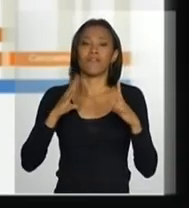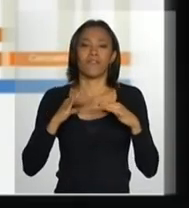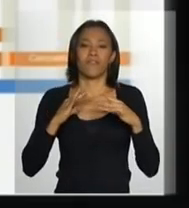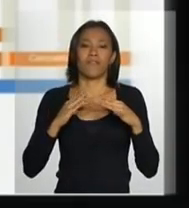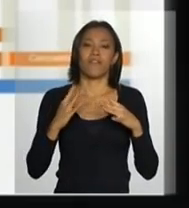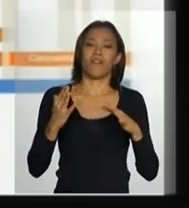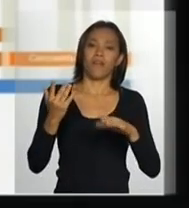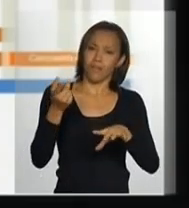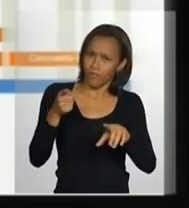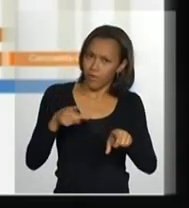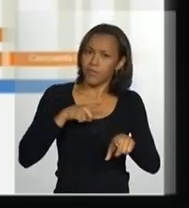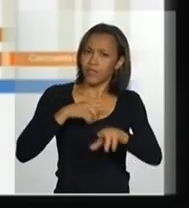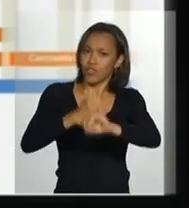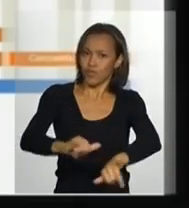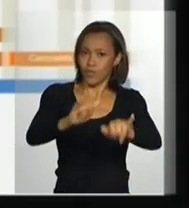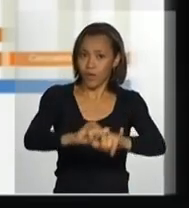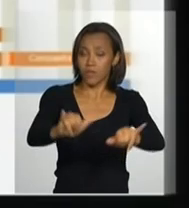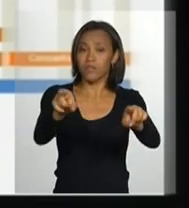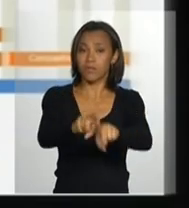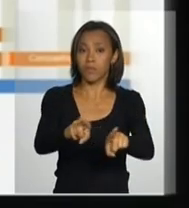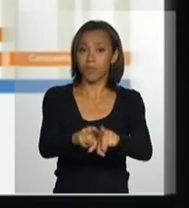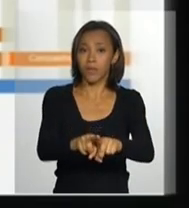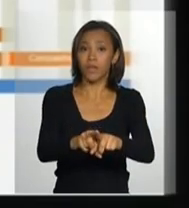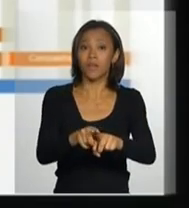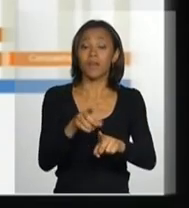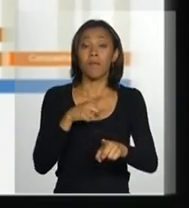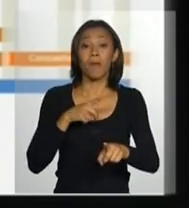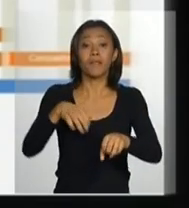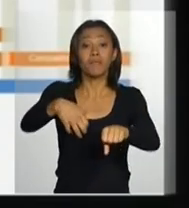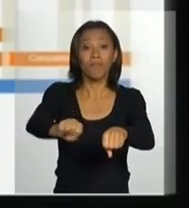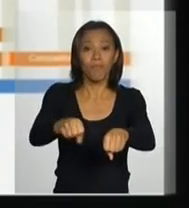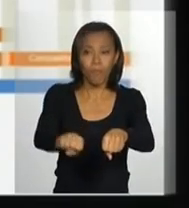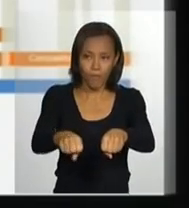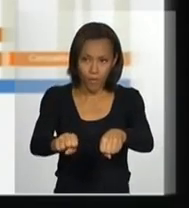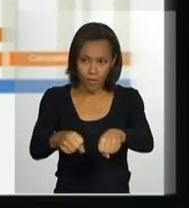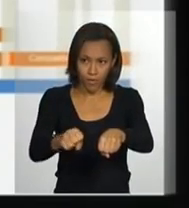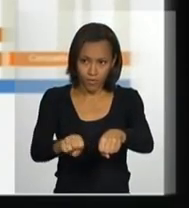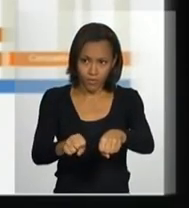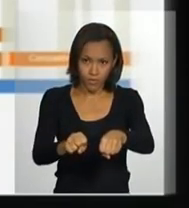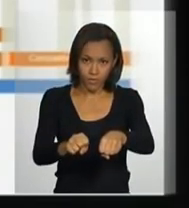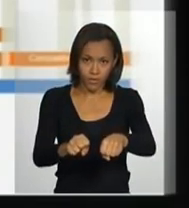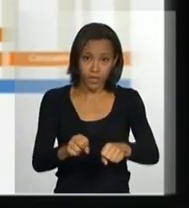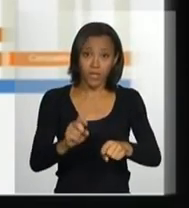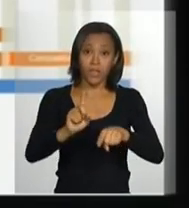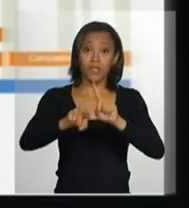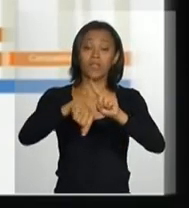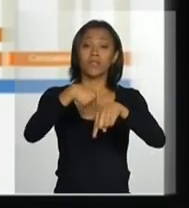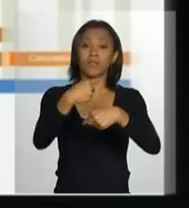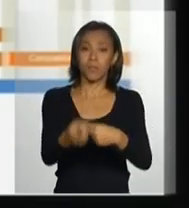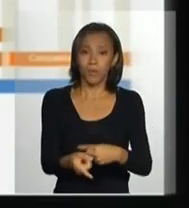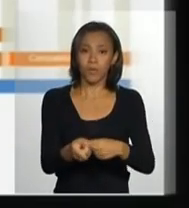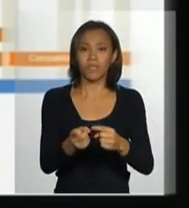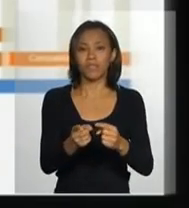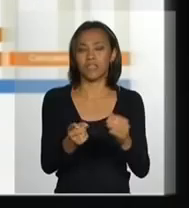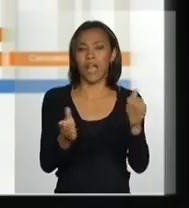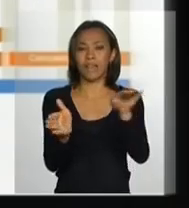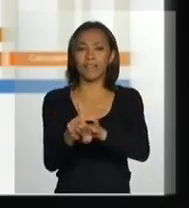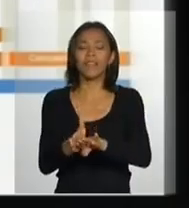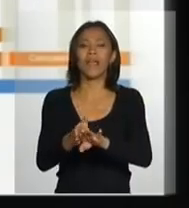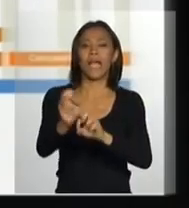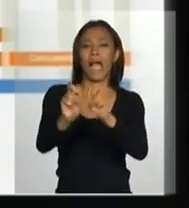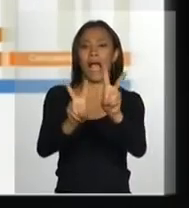e campanha específica para as motocicletas. E chegando até o carnaval,